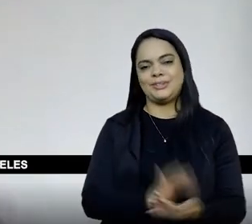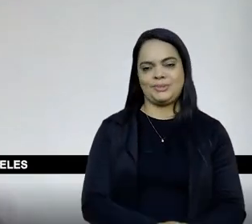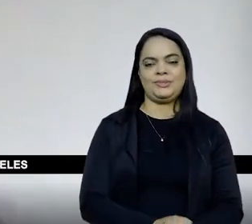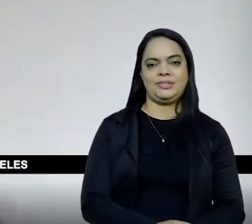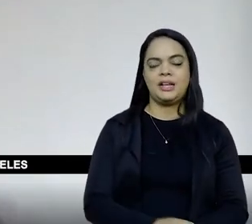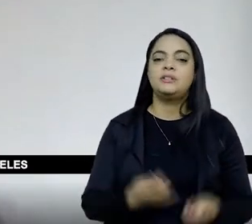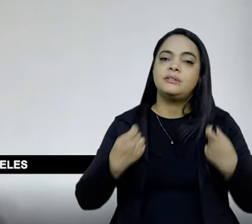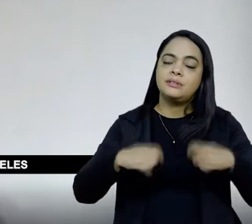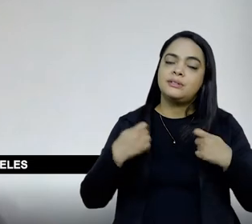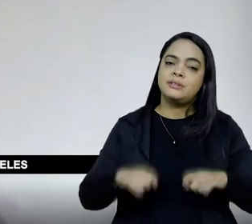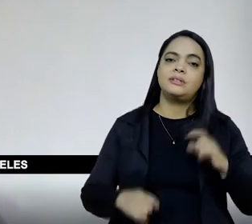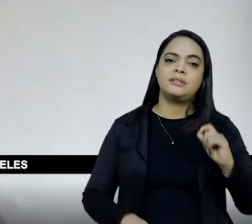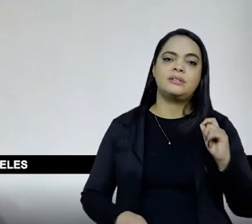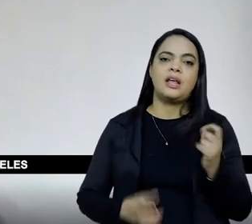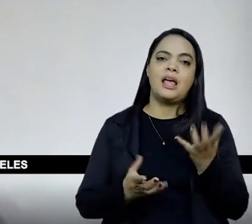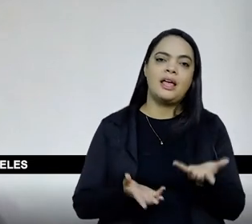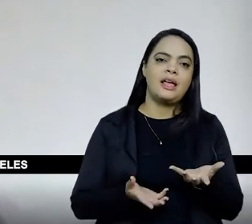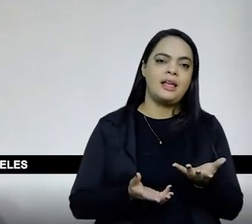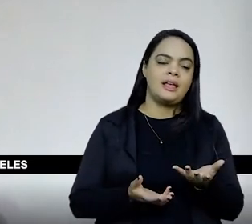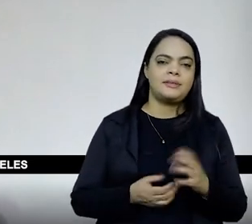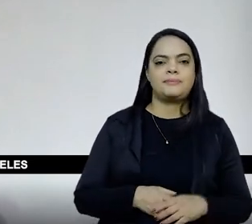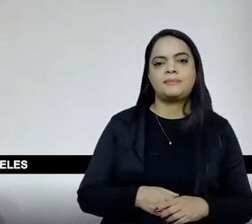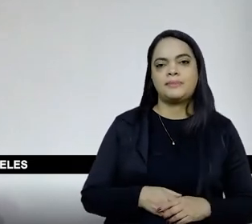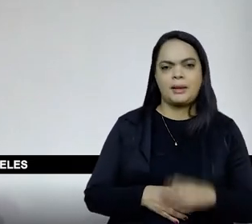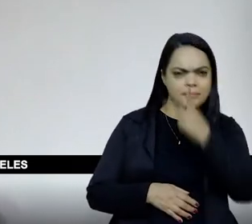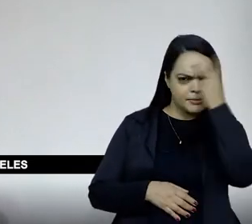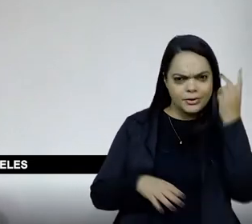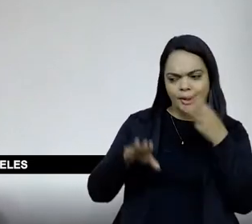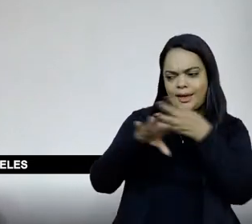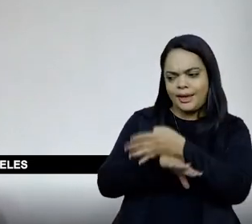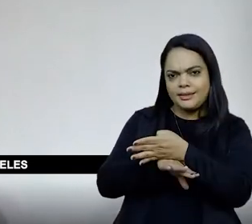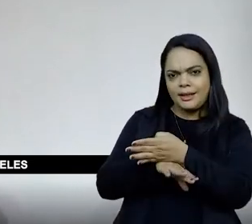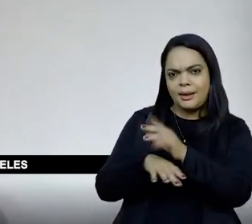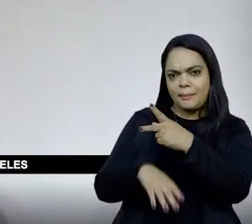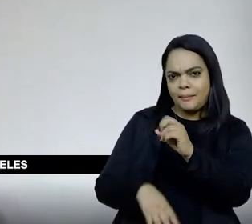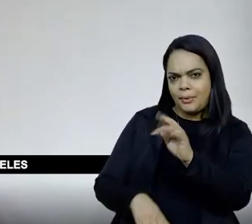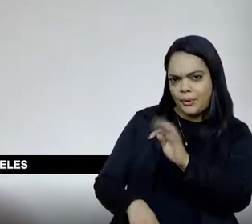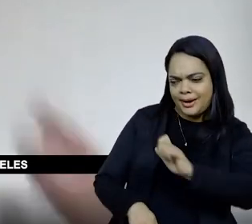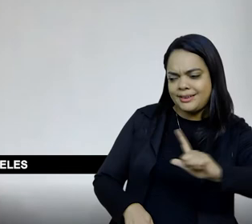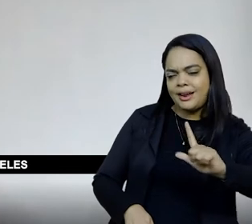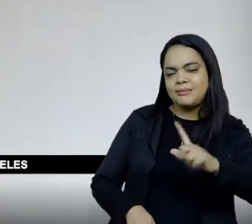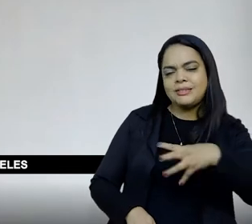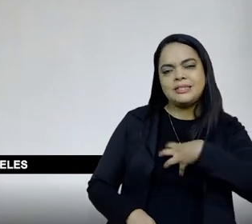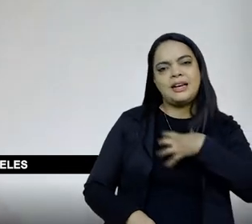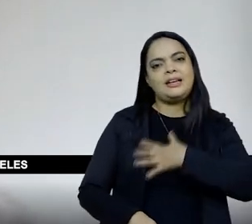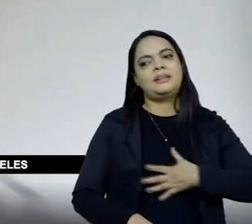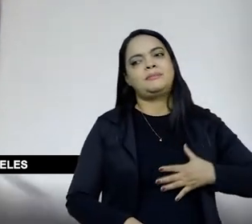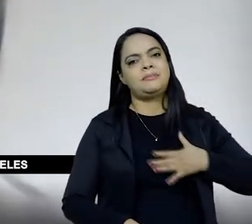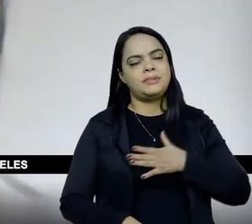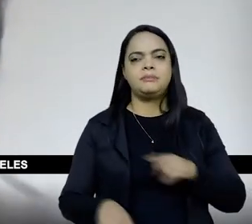perspectiva de acolher essa presença de quem entra, mas também supor que,